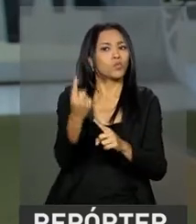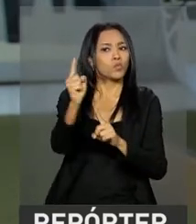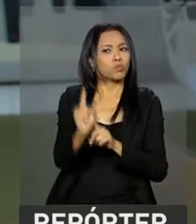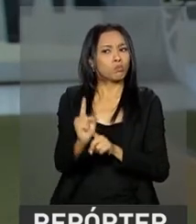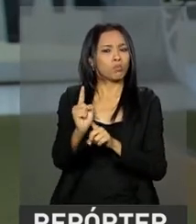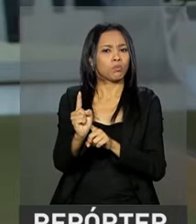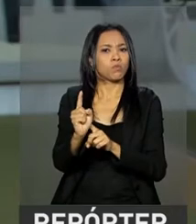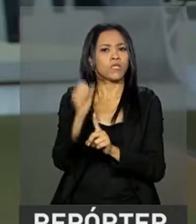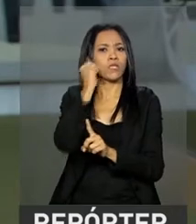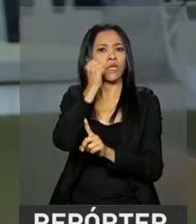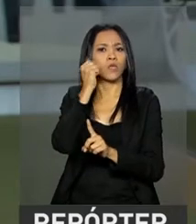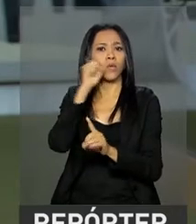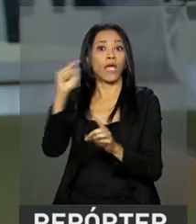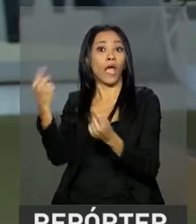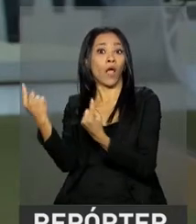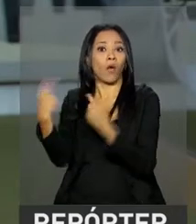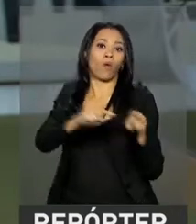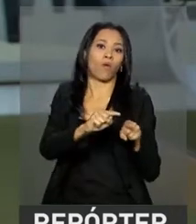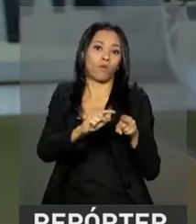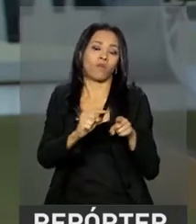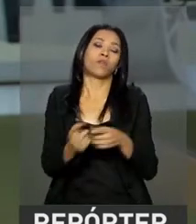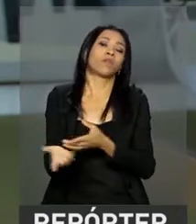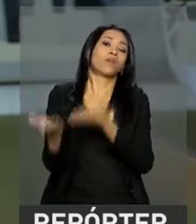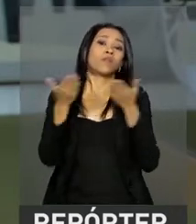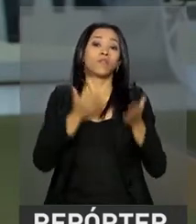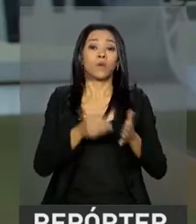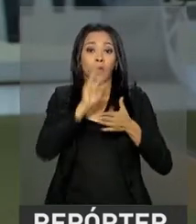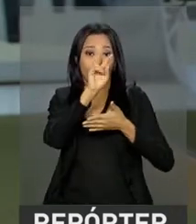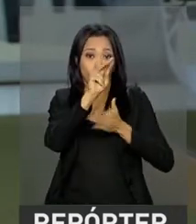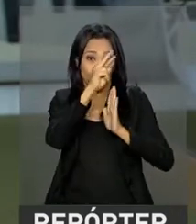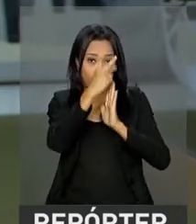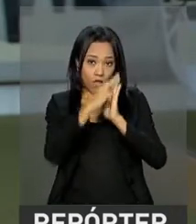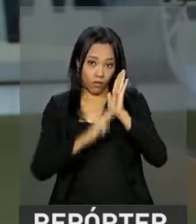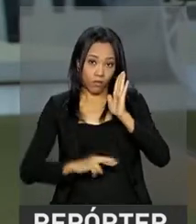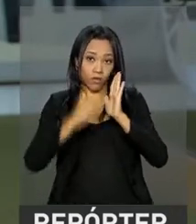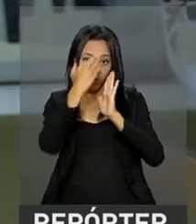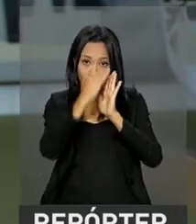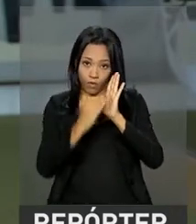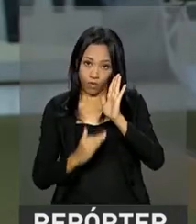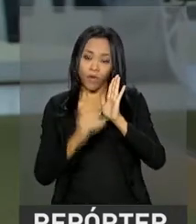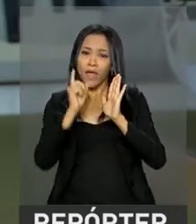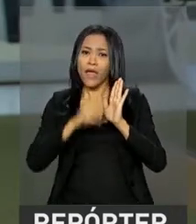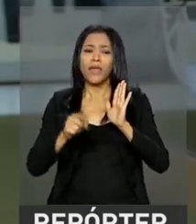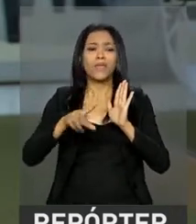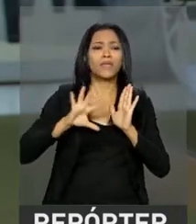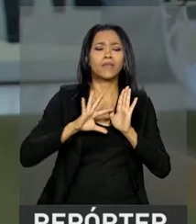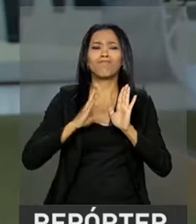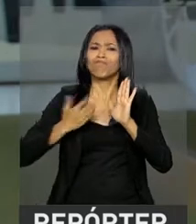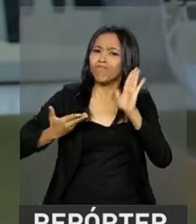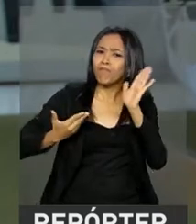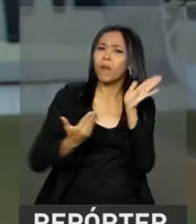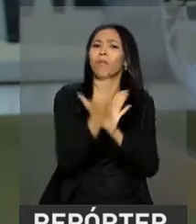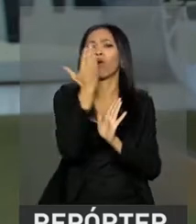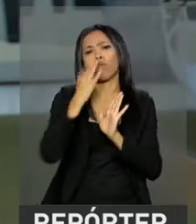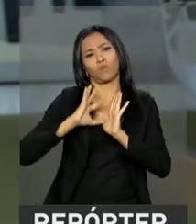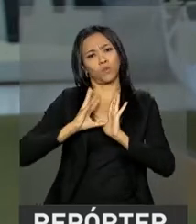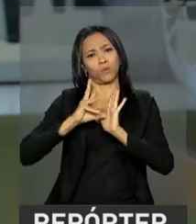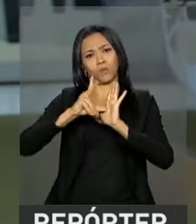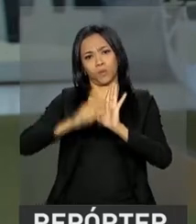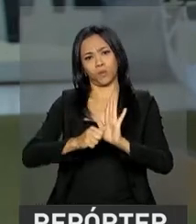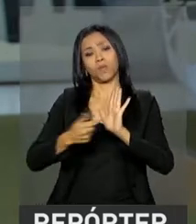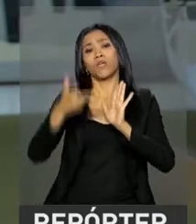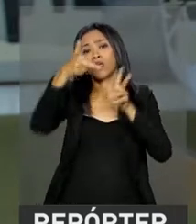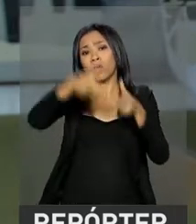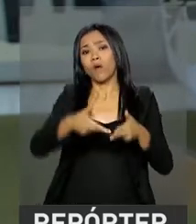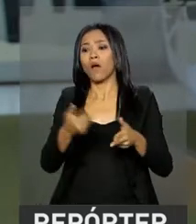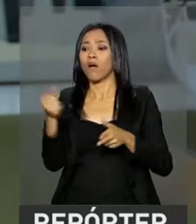oposição. O relatório do senador Ricardo Ferraço é pela aprovação total desse projeto, conforme havia sido